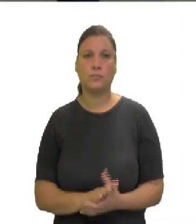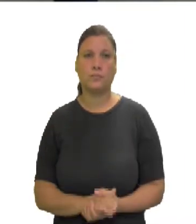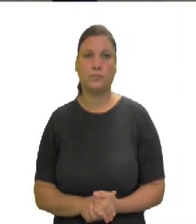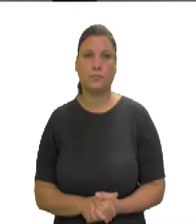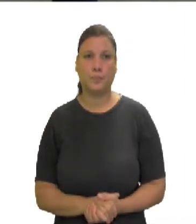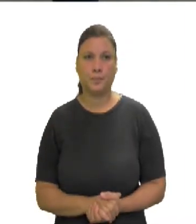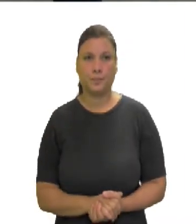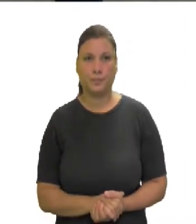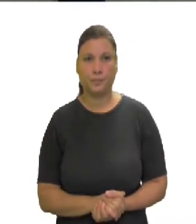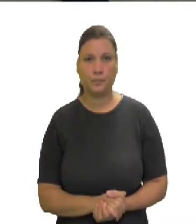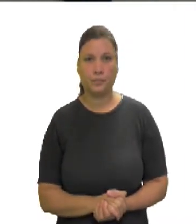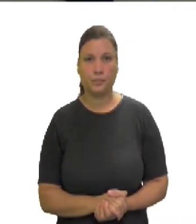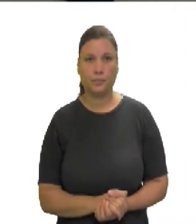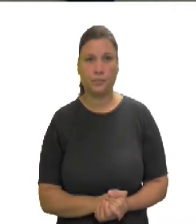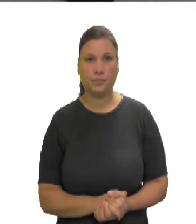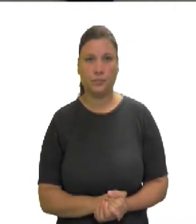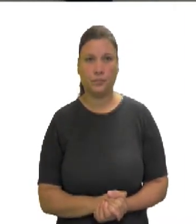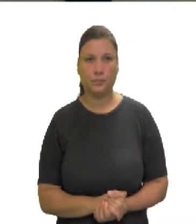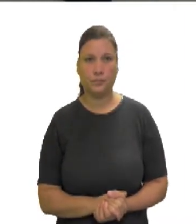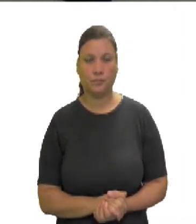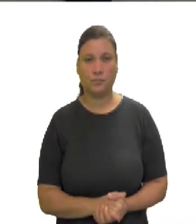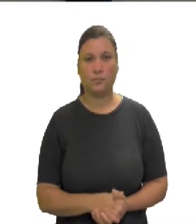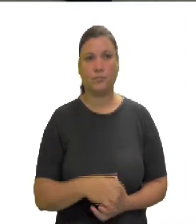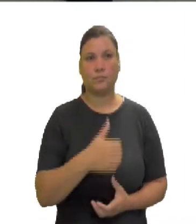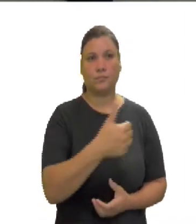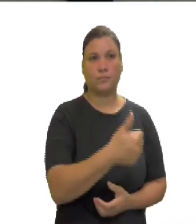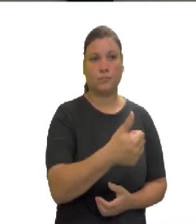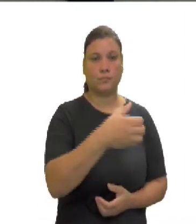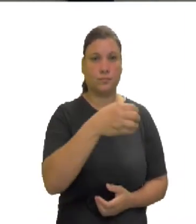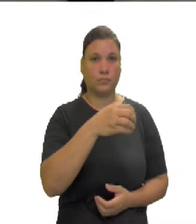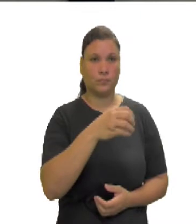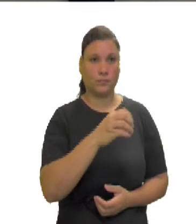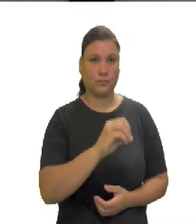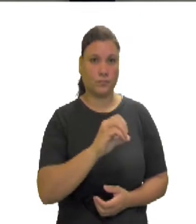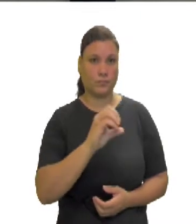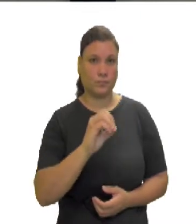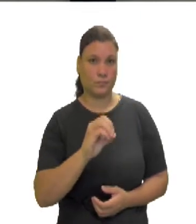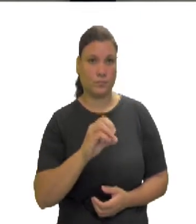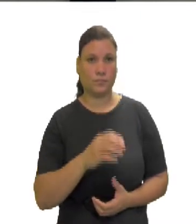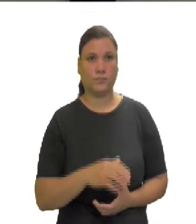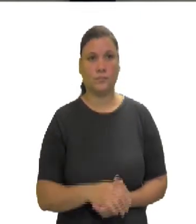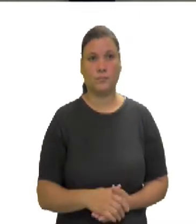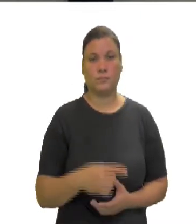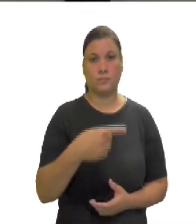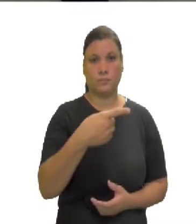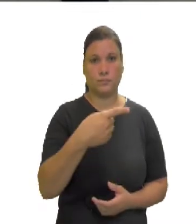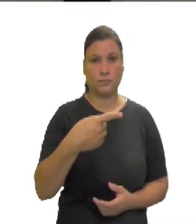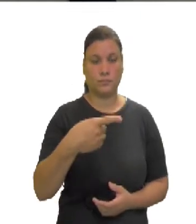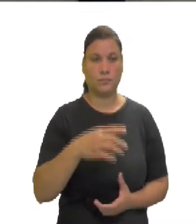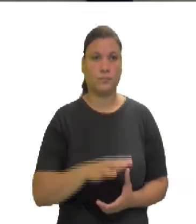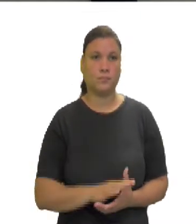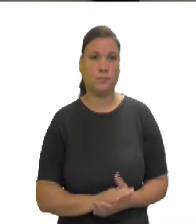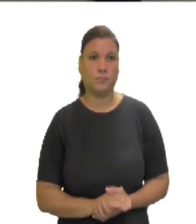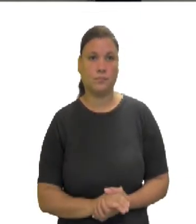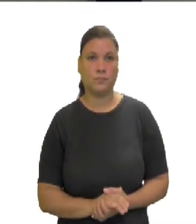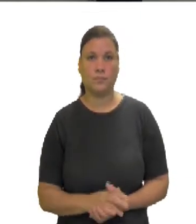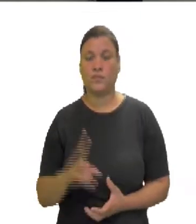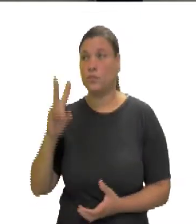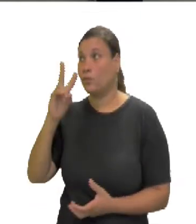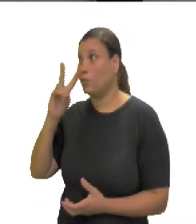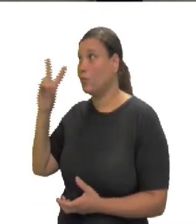Como resultado, 10 ao quadrado, 100, menos... Vejam.